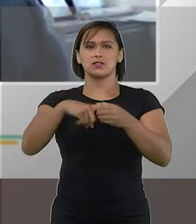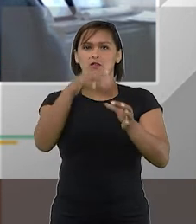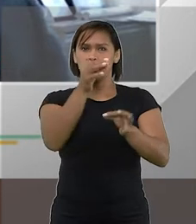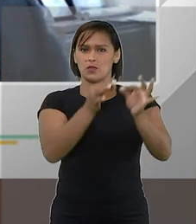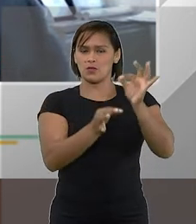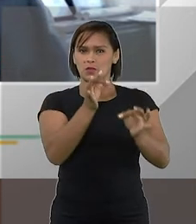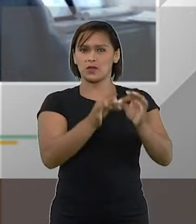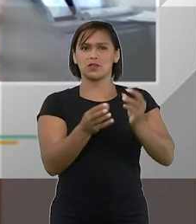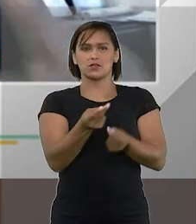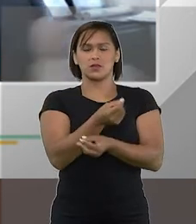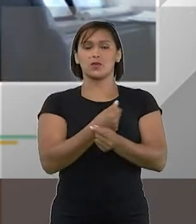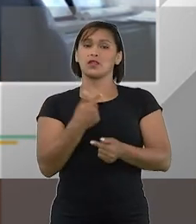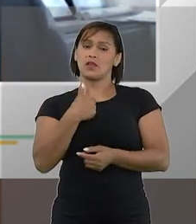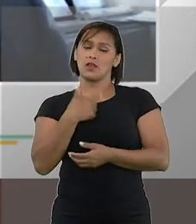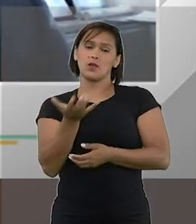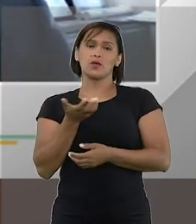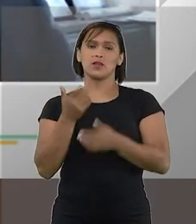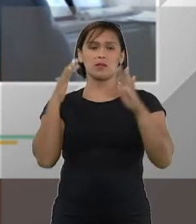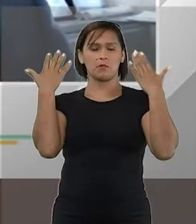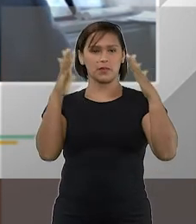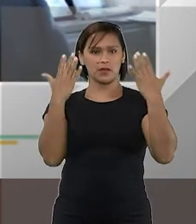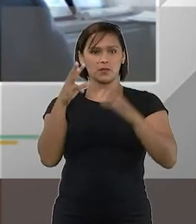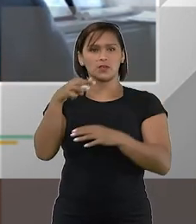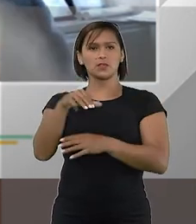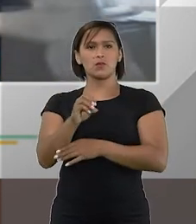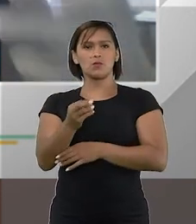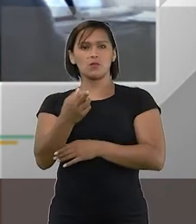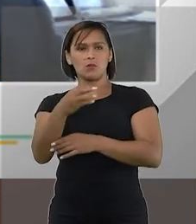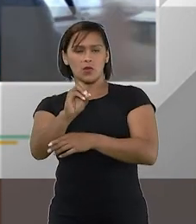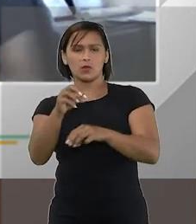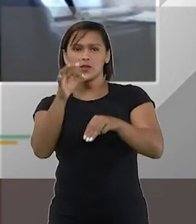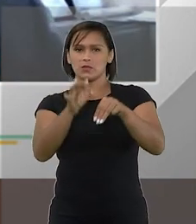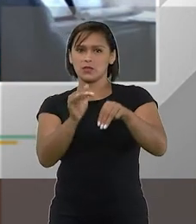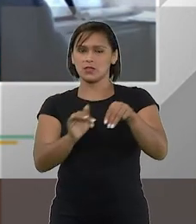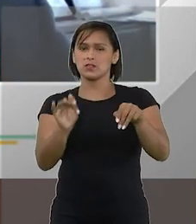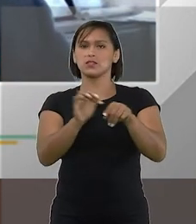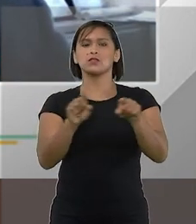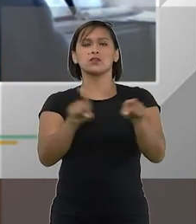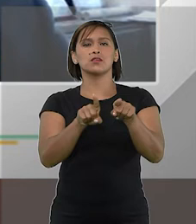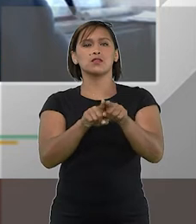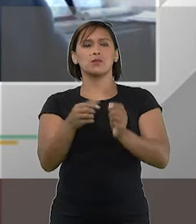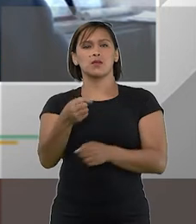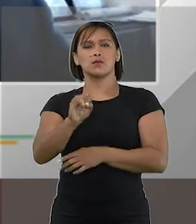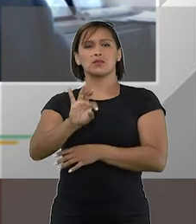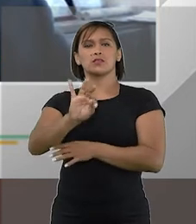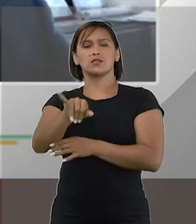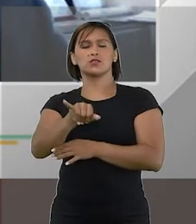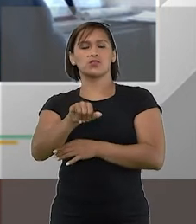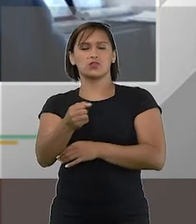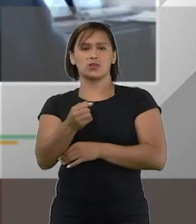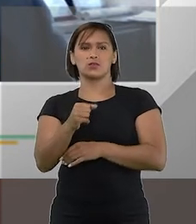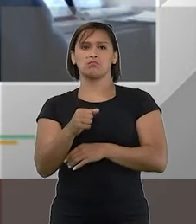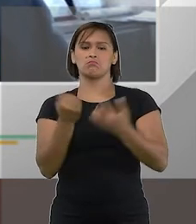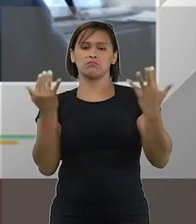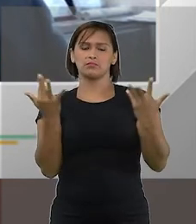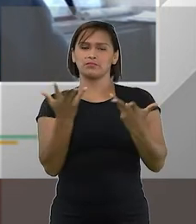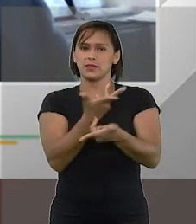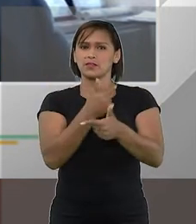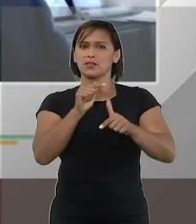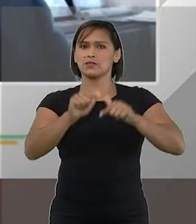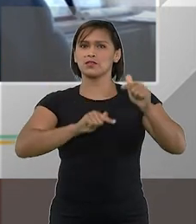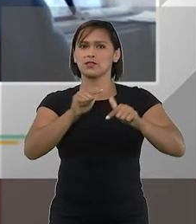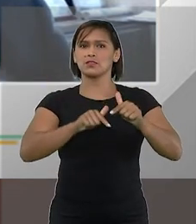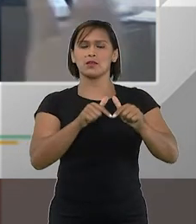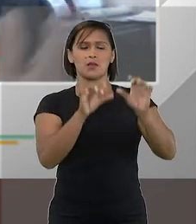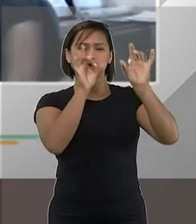recuperação de empresas então eu queria parabenizar o ministro Moura Ribeiro e parabenizar o STJ pelo excelente trabalho feito